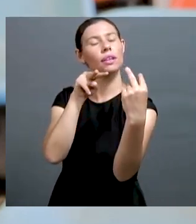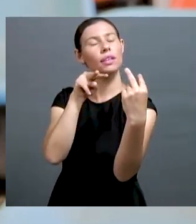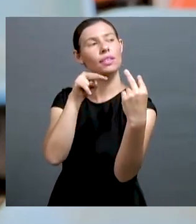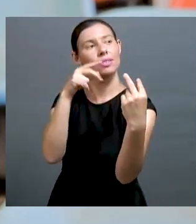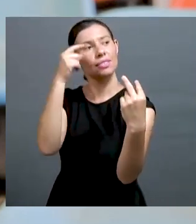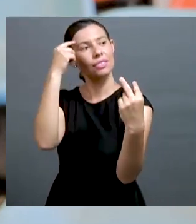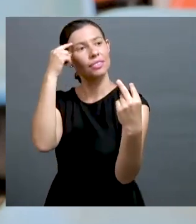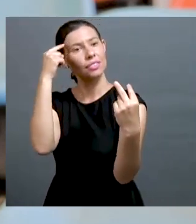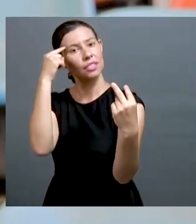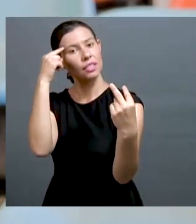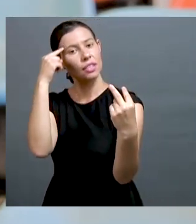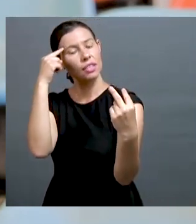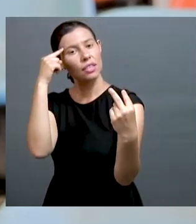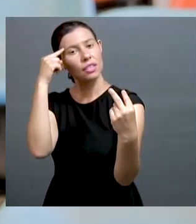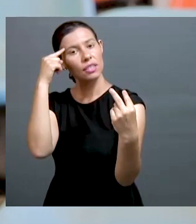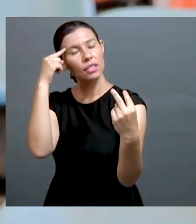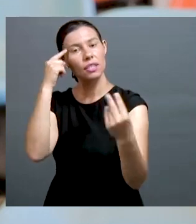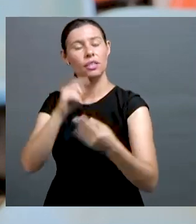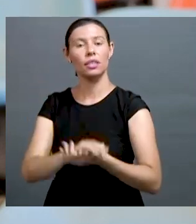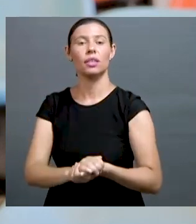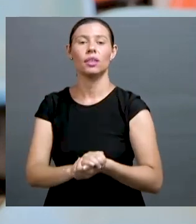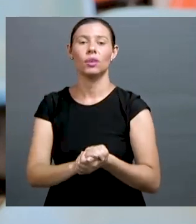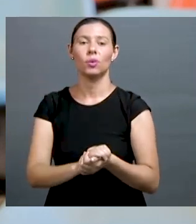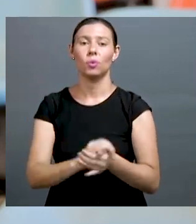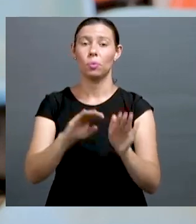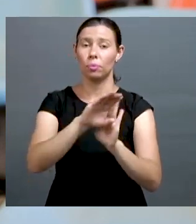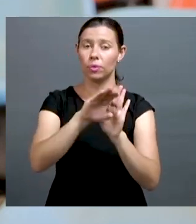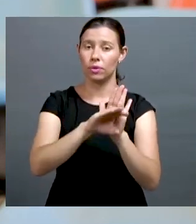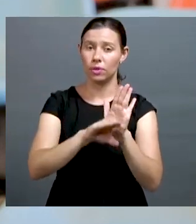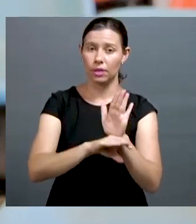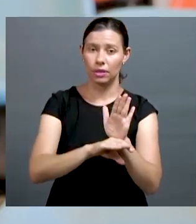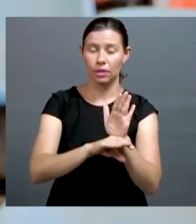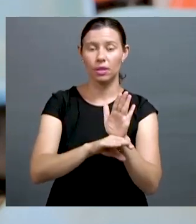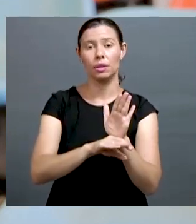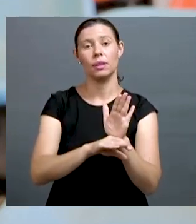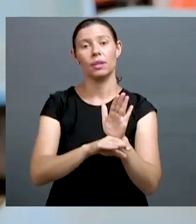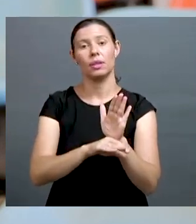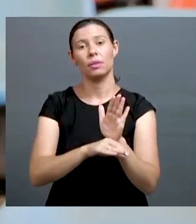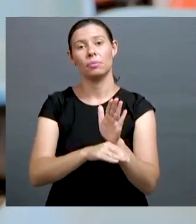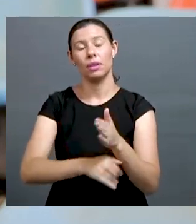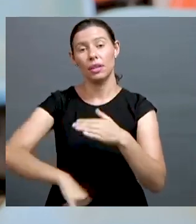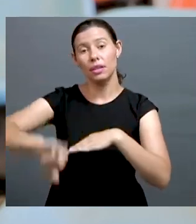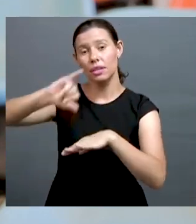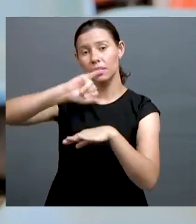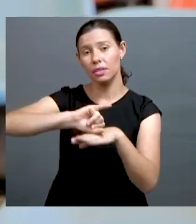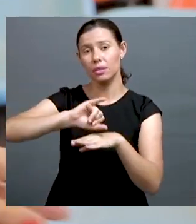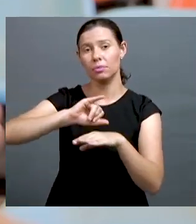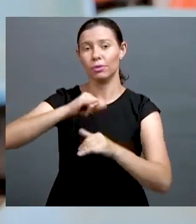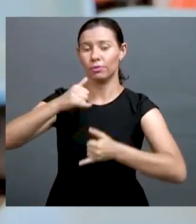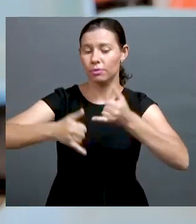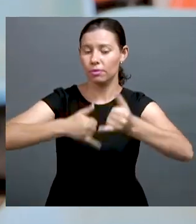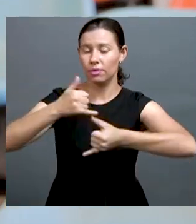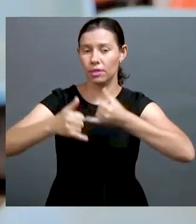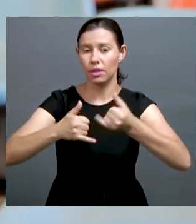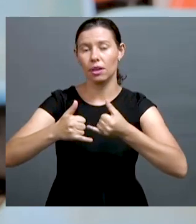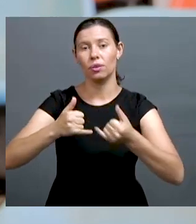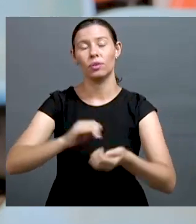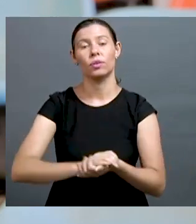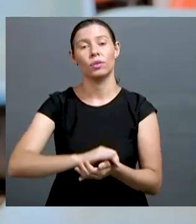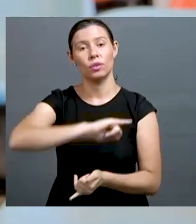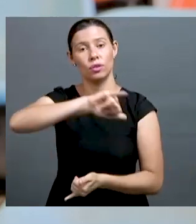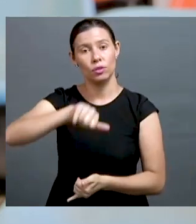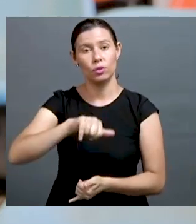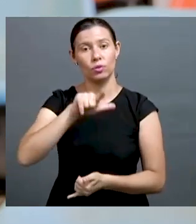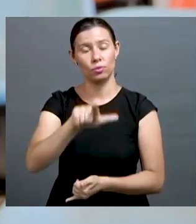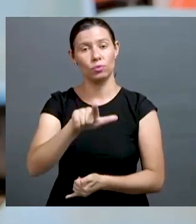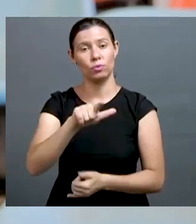finalizou suas ações, enquanto programa Em Cima do Salto, Saúde, Educação e Cidadania, em